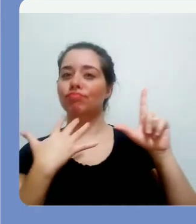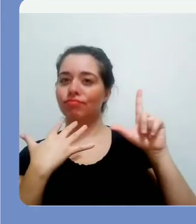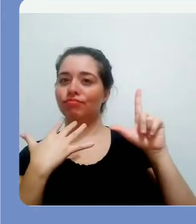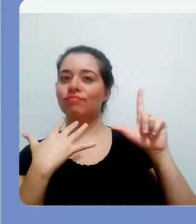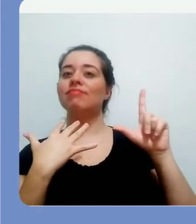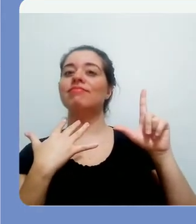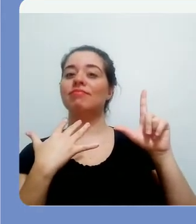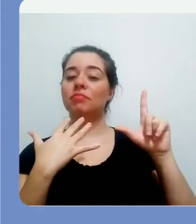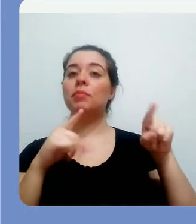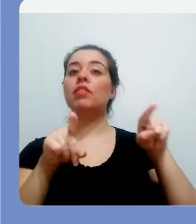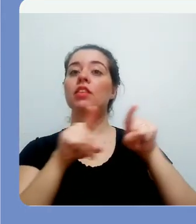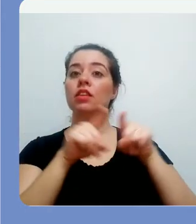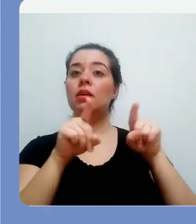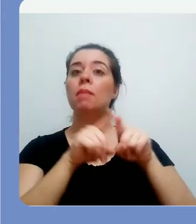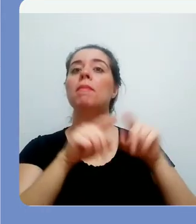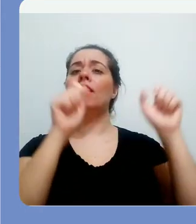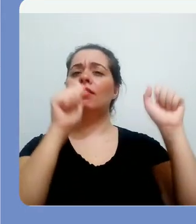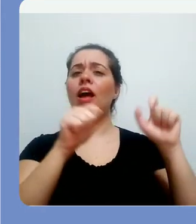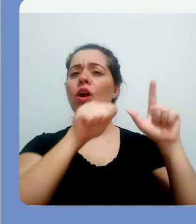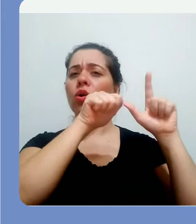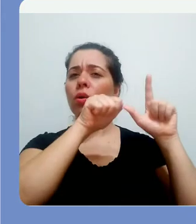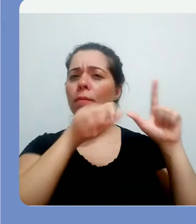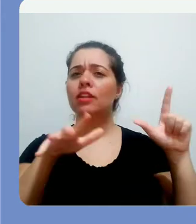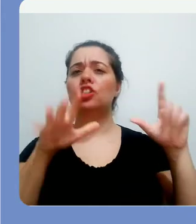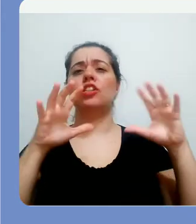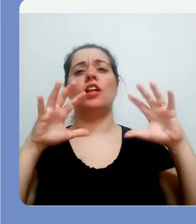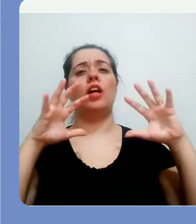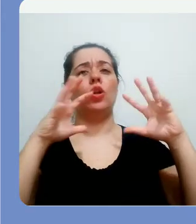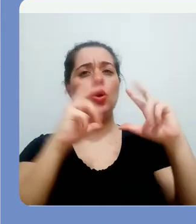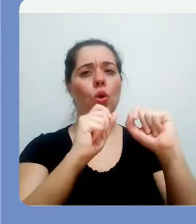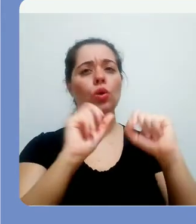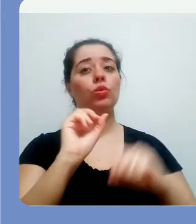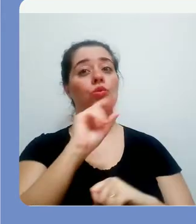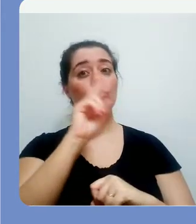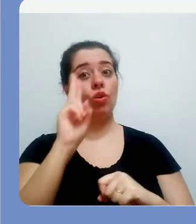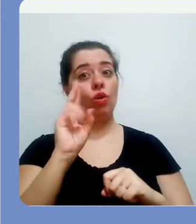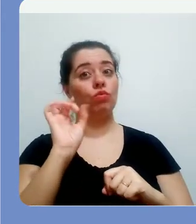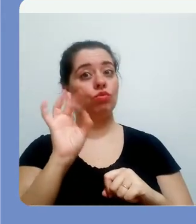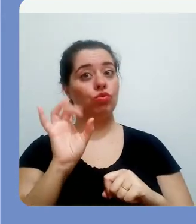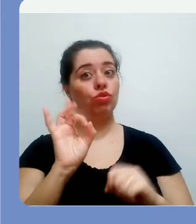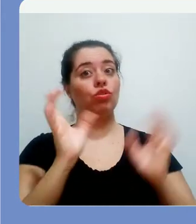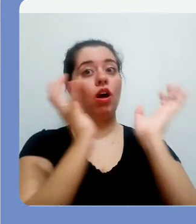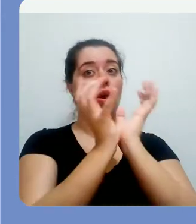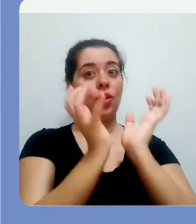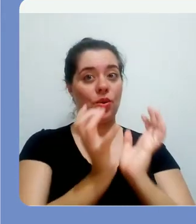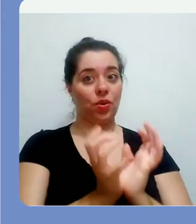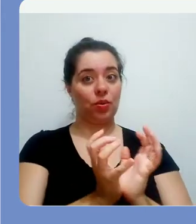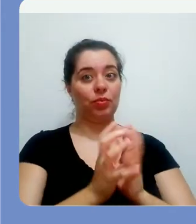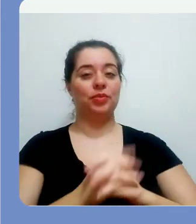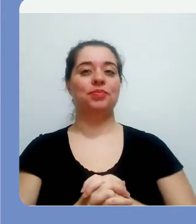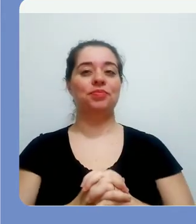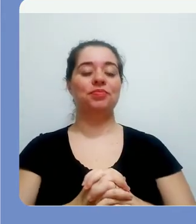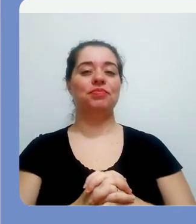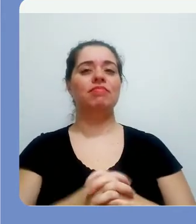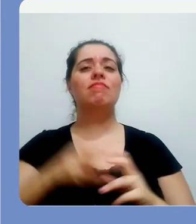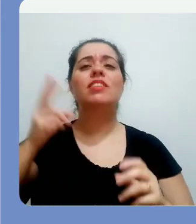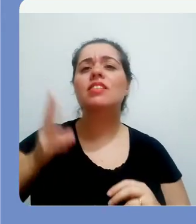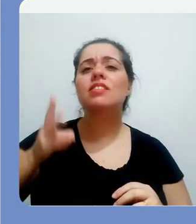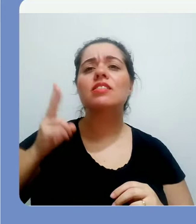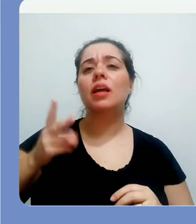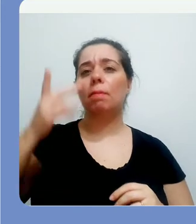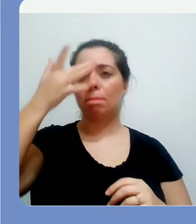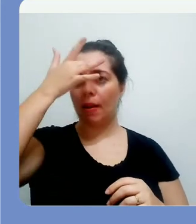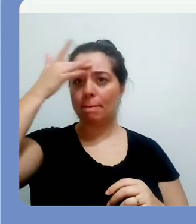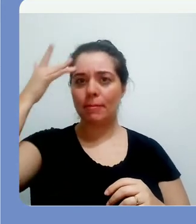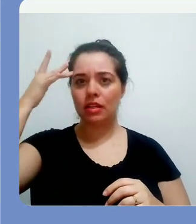Eu tenho a opção de compartilhado com todos e compartilhado com grupos. Então a cada vez que alguém compartilha uma